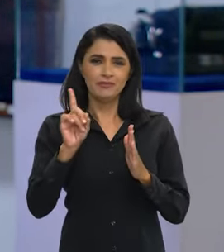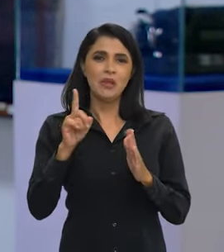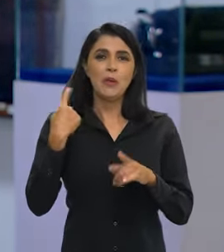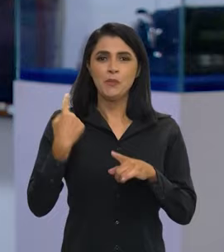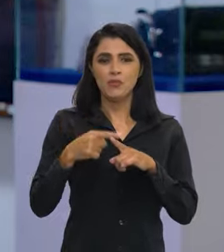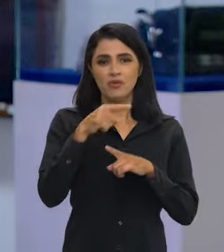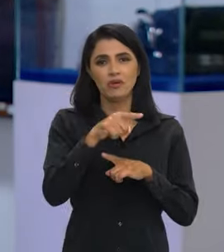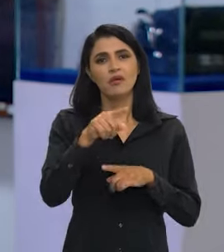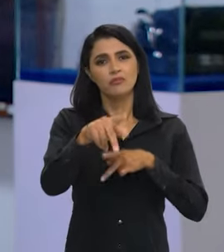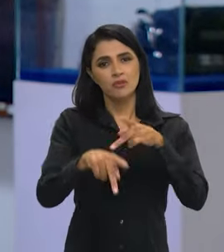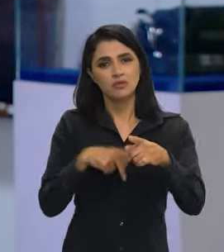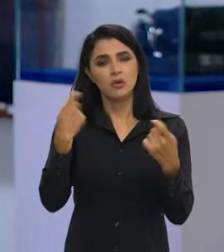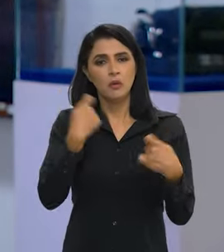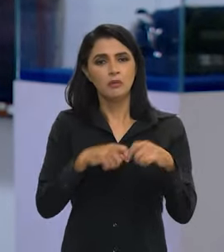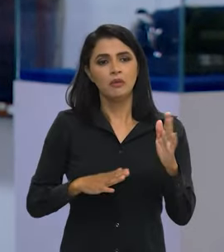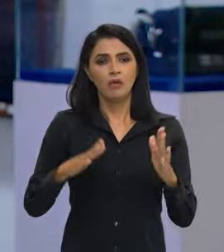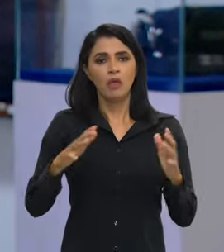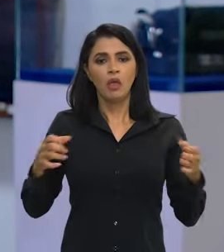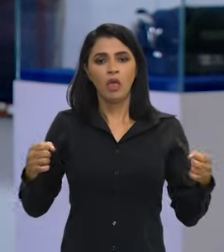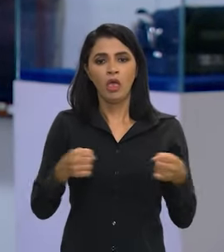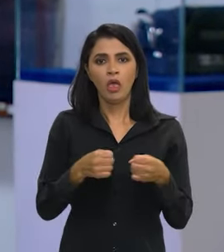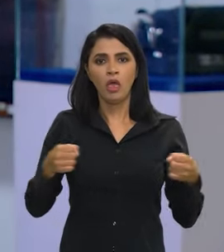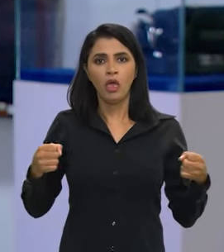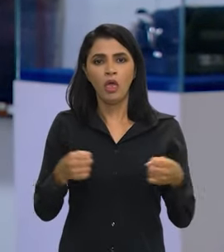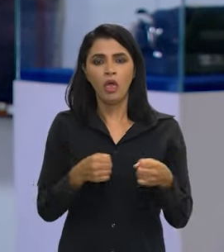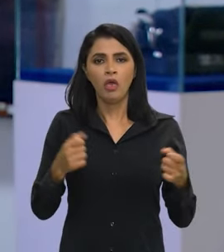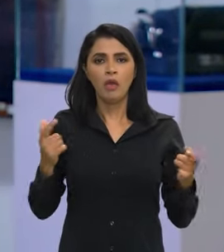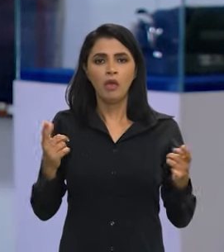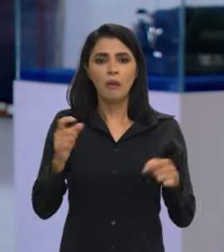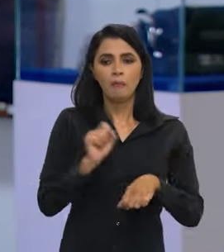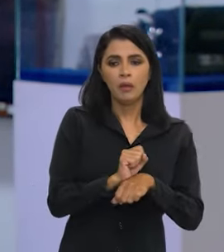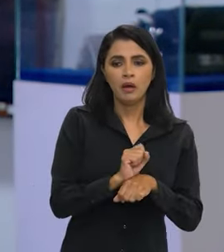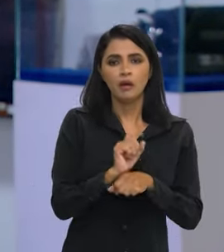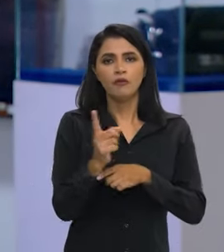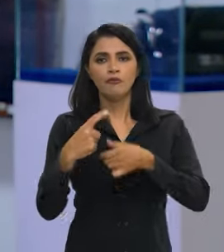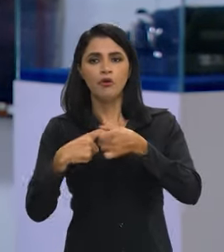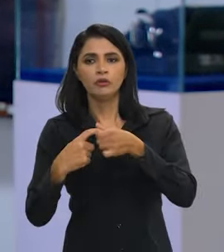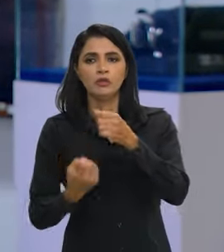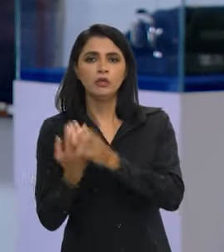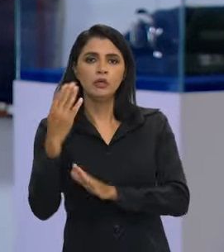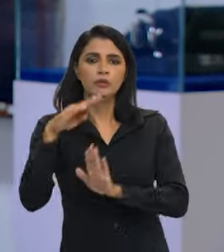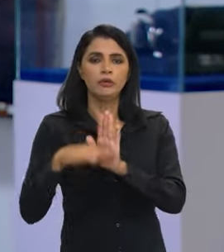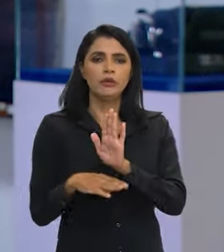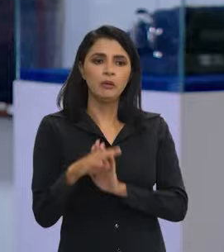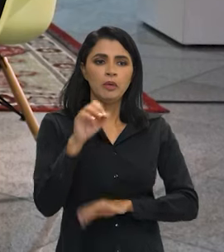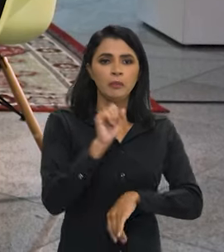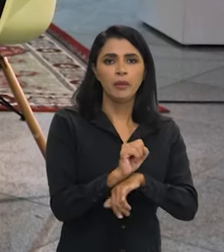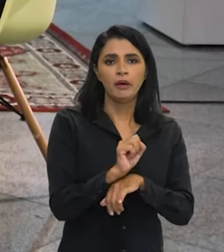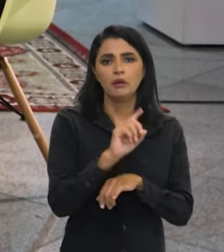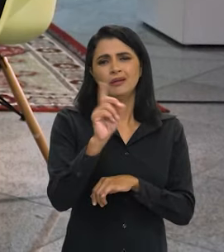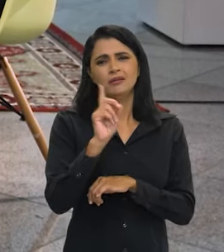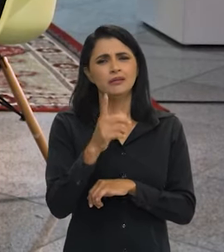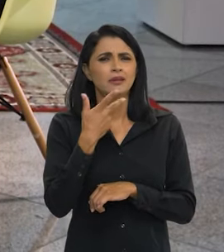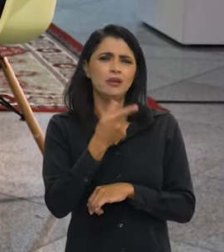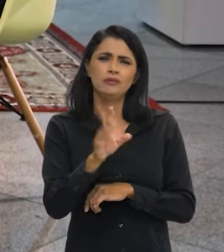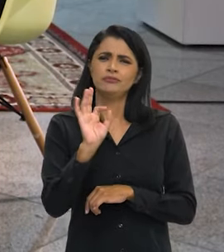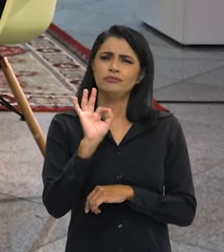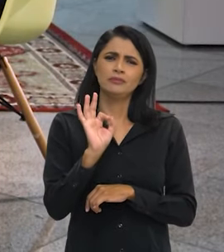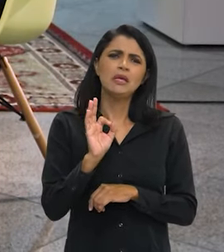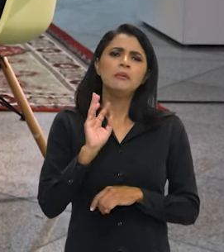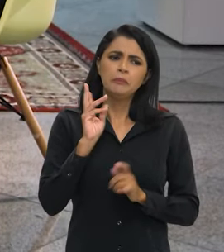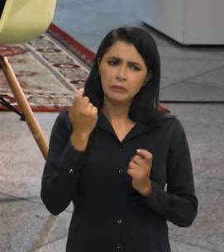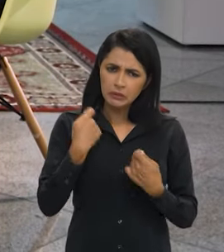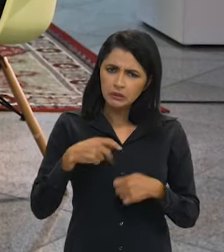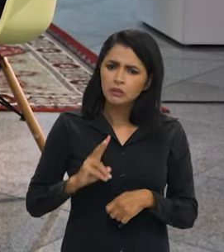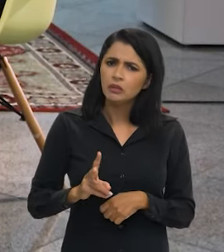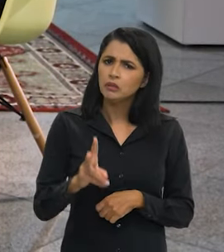população tem que ser atendida não no modelo sanfona. Ou seja, para de atender e depois faz um programa. Isso não é atender bem a